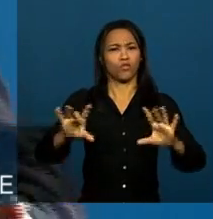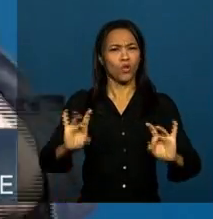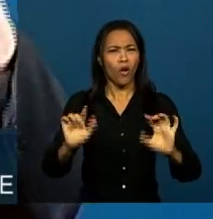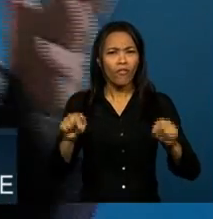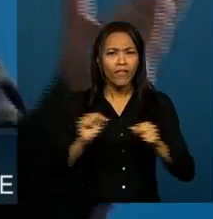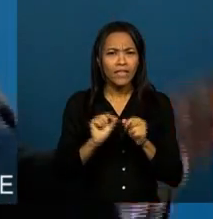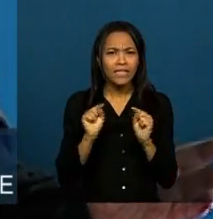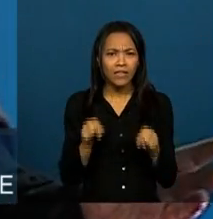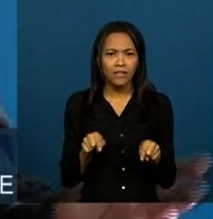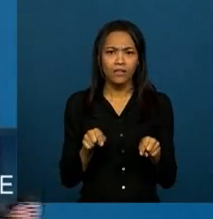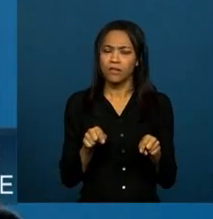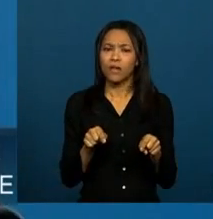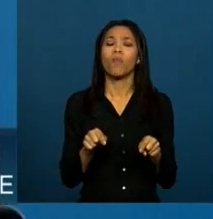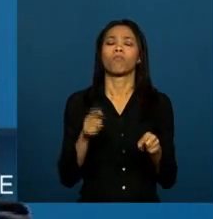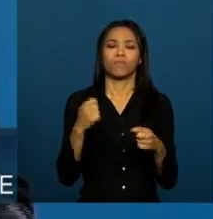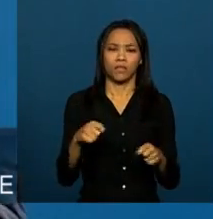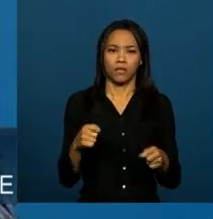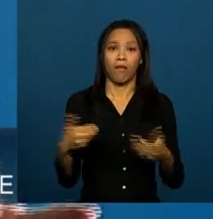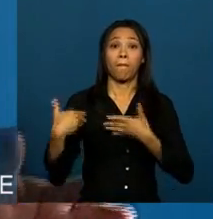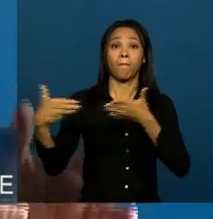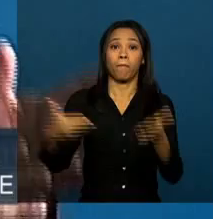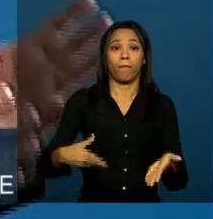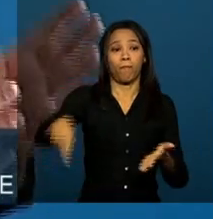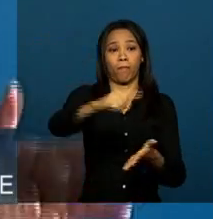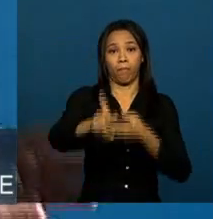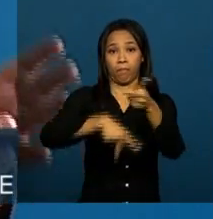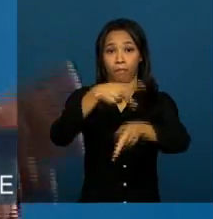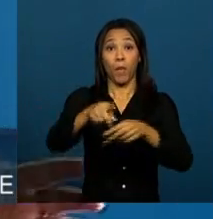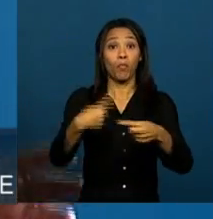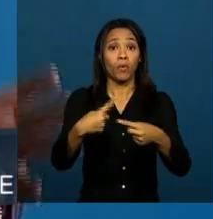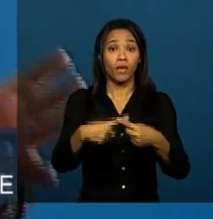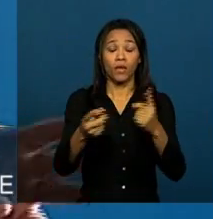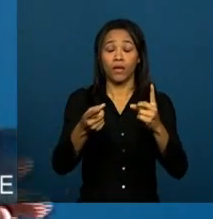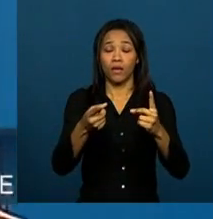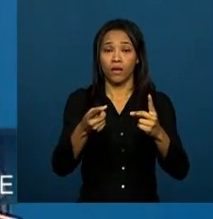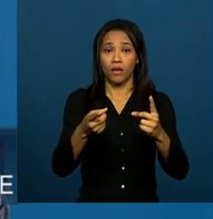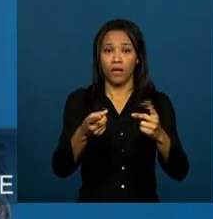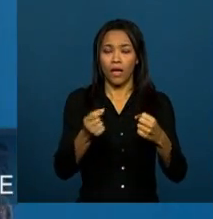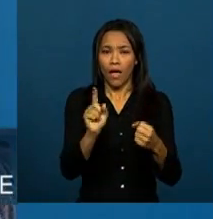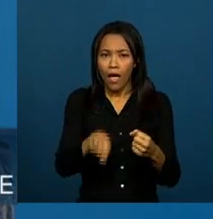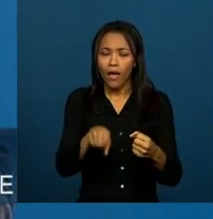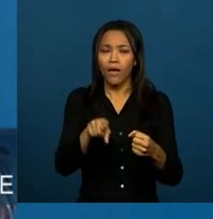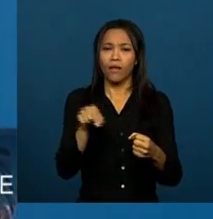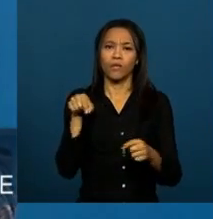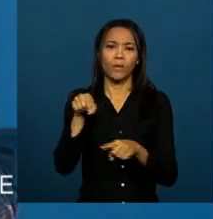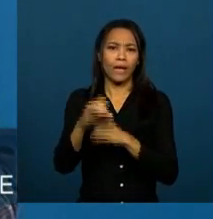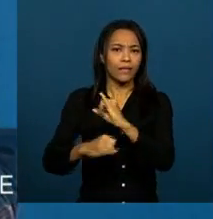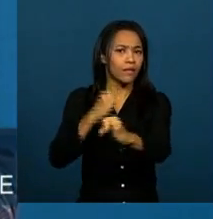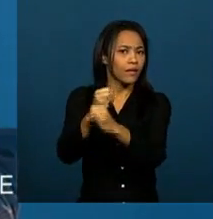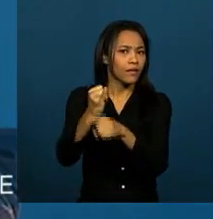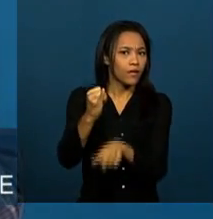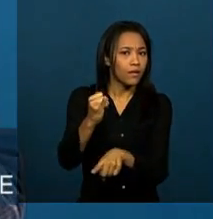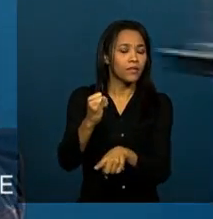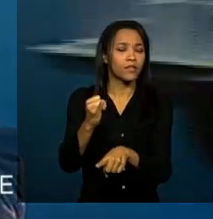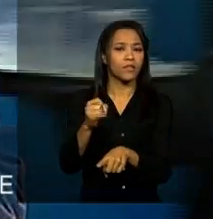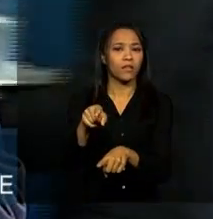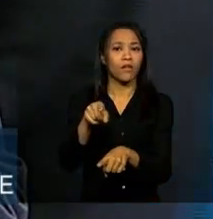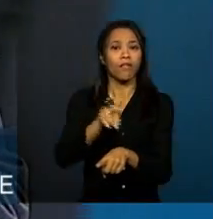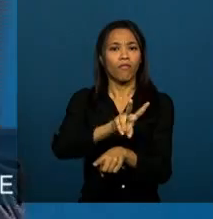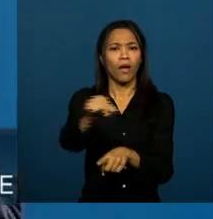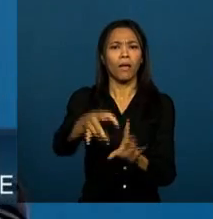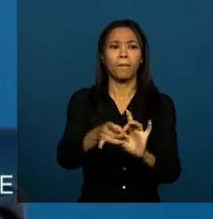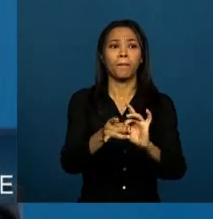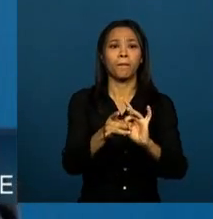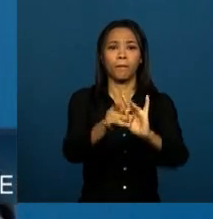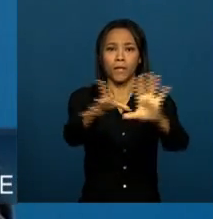ser feitos sem a participação popular. Exatamente porque discutem um instrumento que vai nos permitir